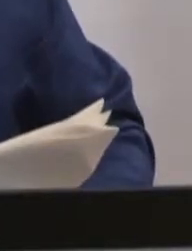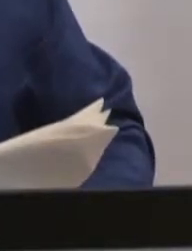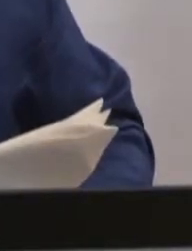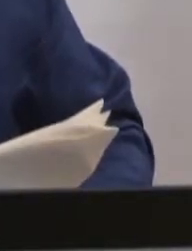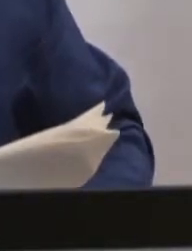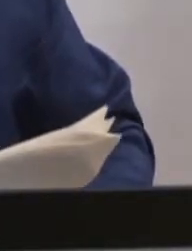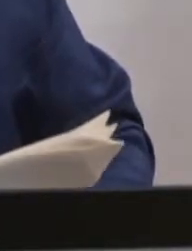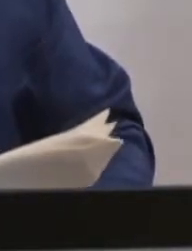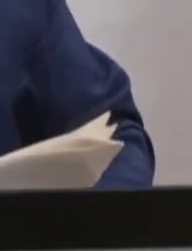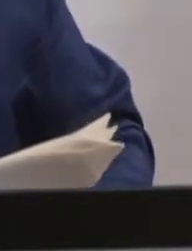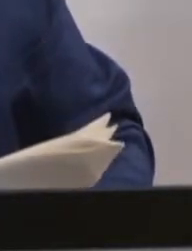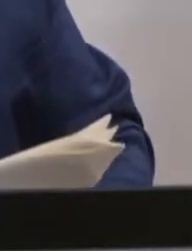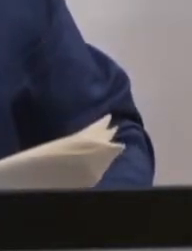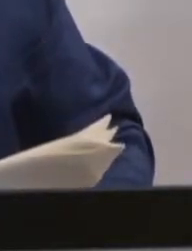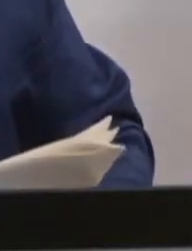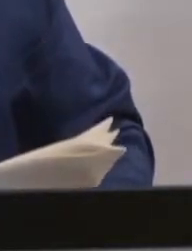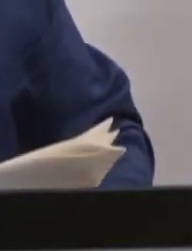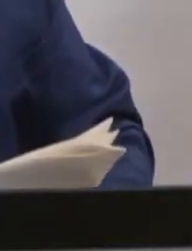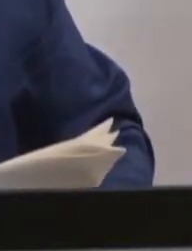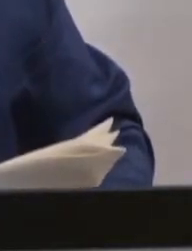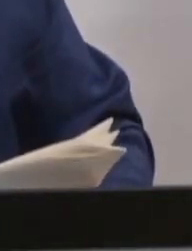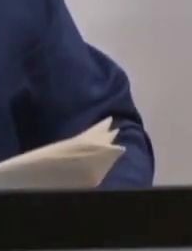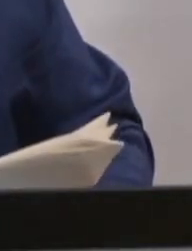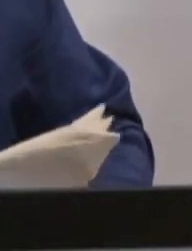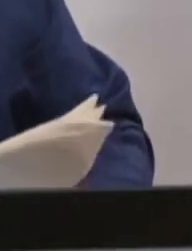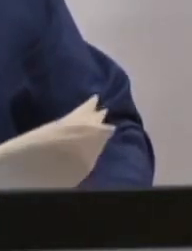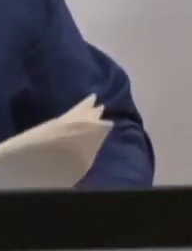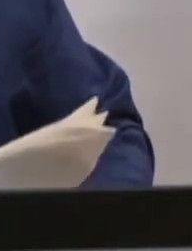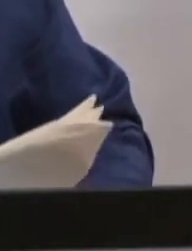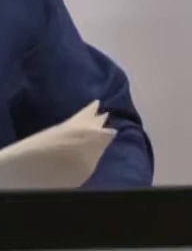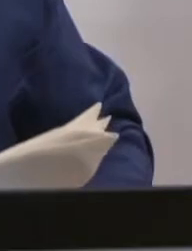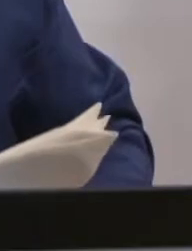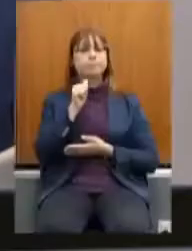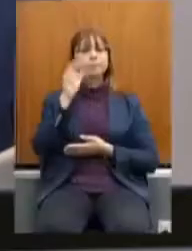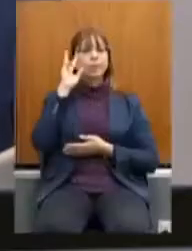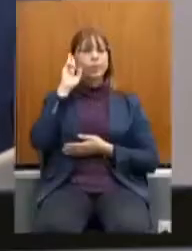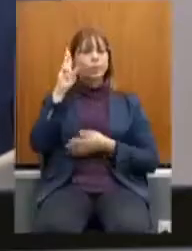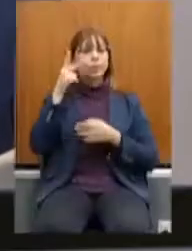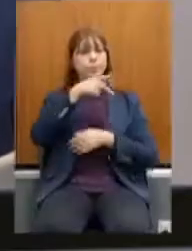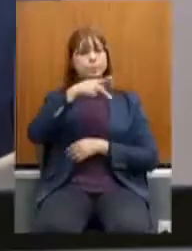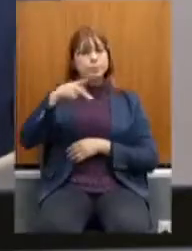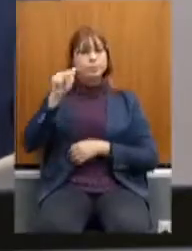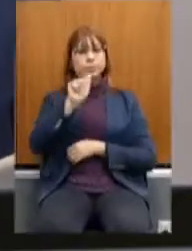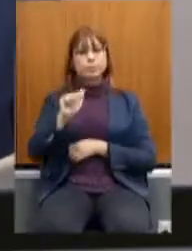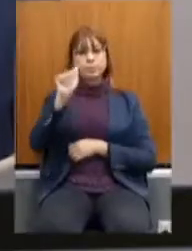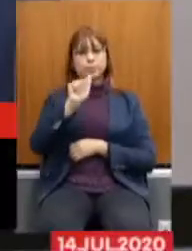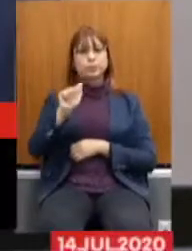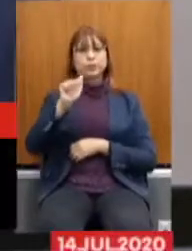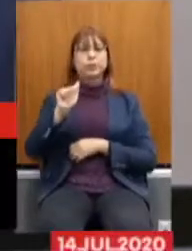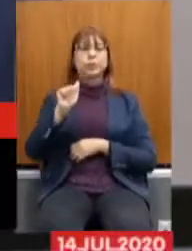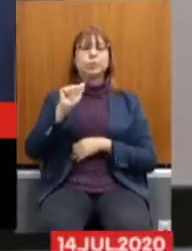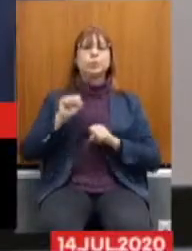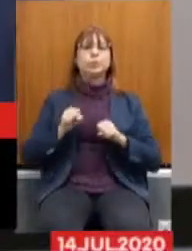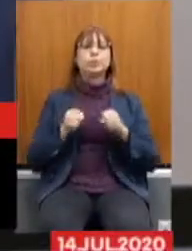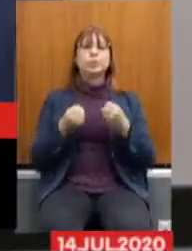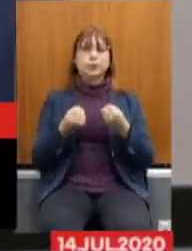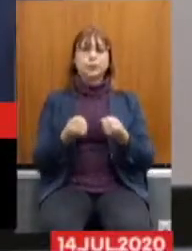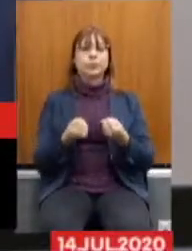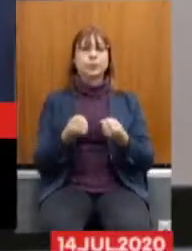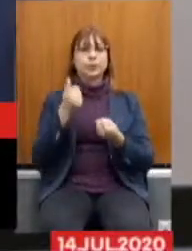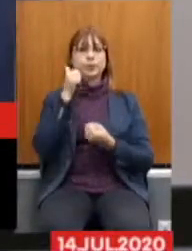Senhoras e senhores, Fernando Campelo, diretor-presidente da Associação dos Defensores e